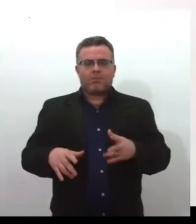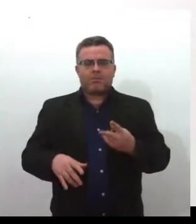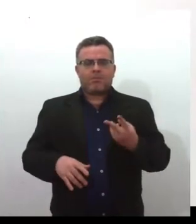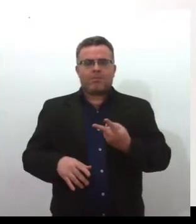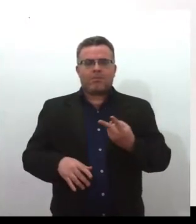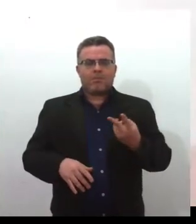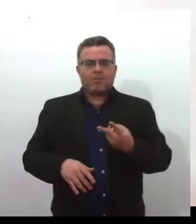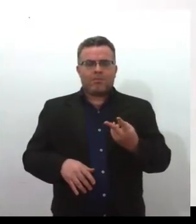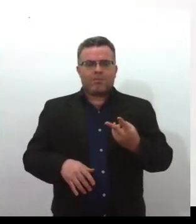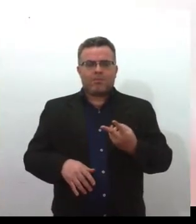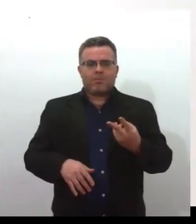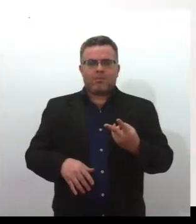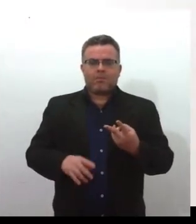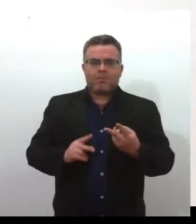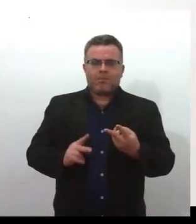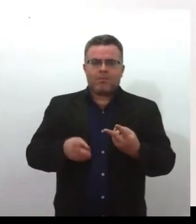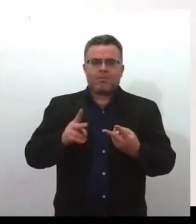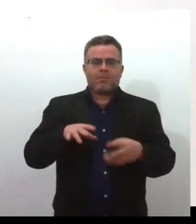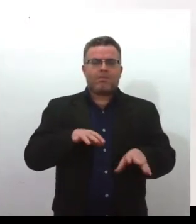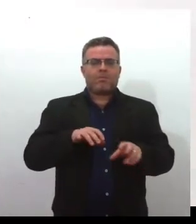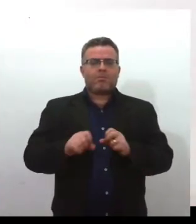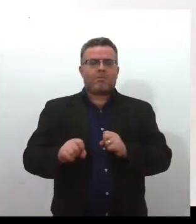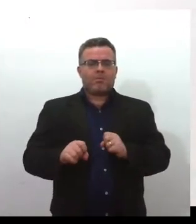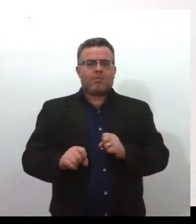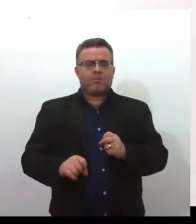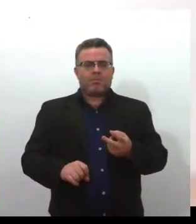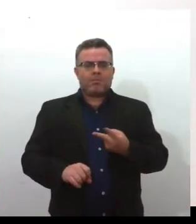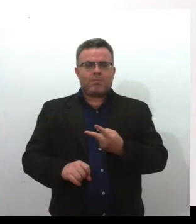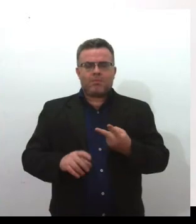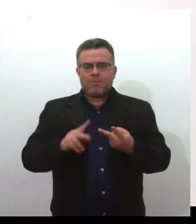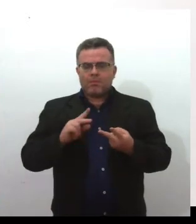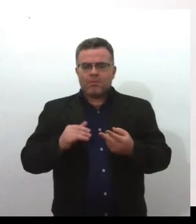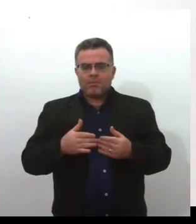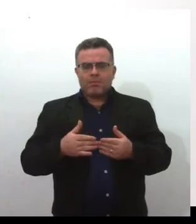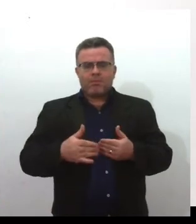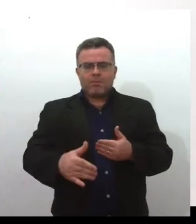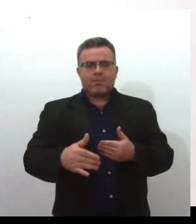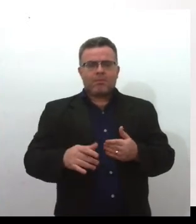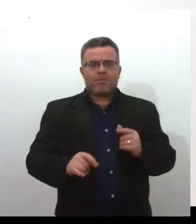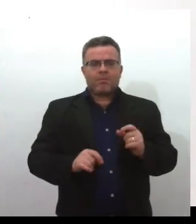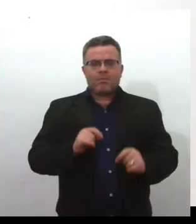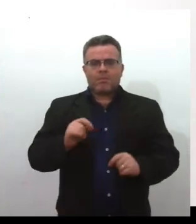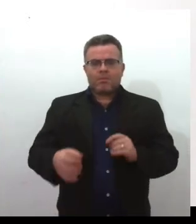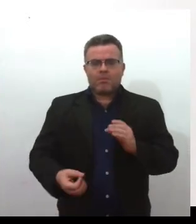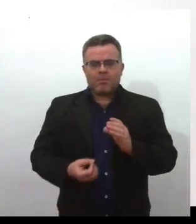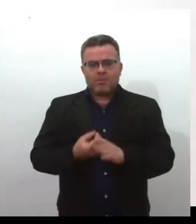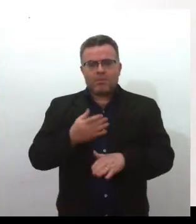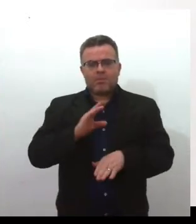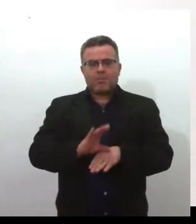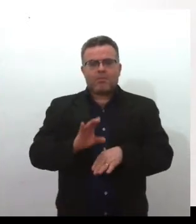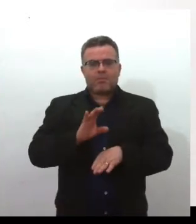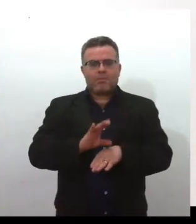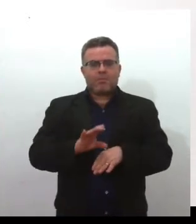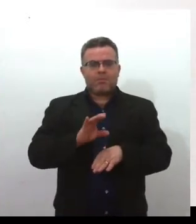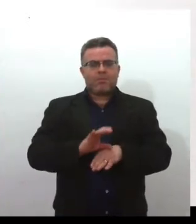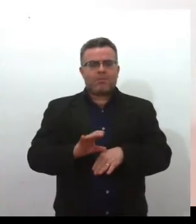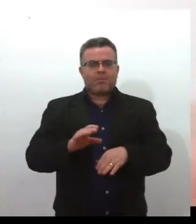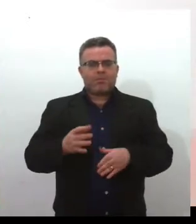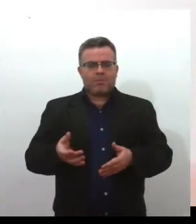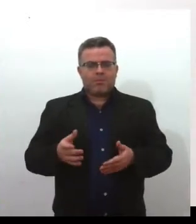duas formadas, ela já formaria, irmã se formaria naquele ano, fundaram o curso particular Antonieta de Barros.